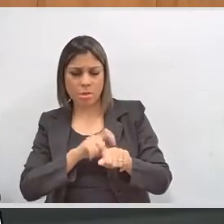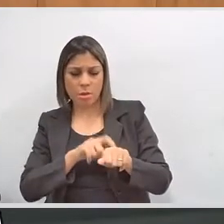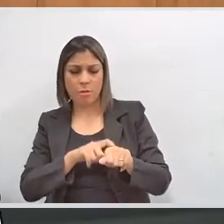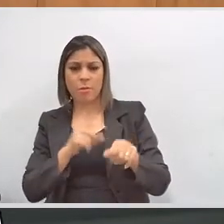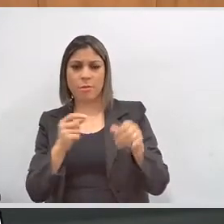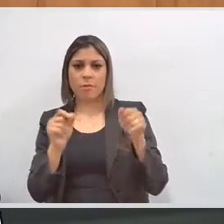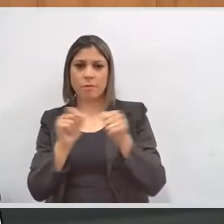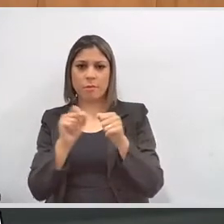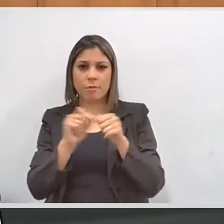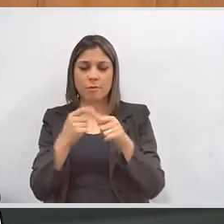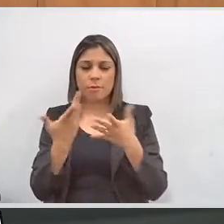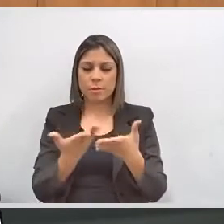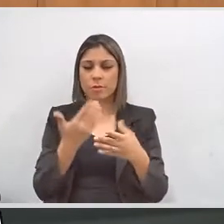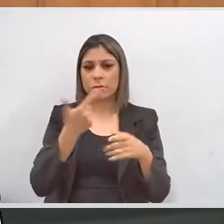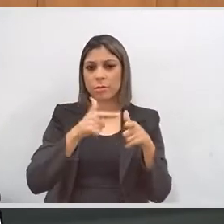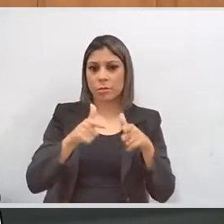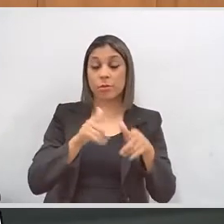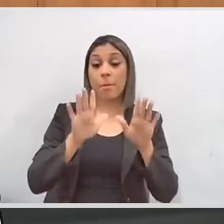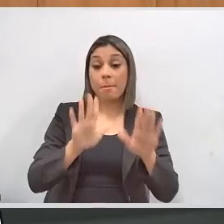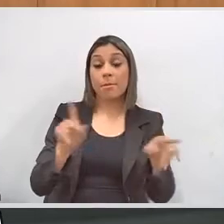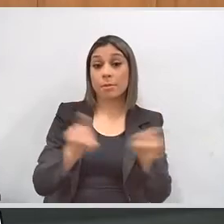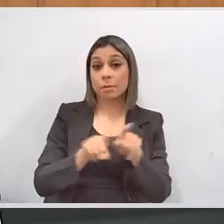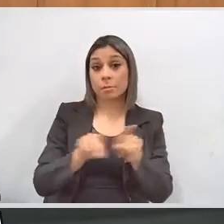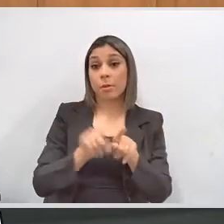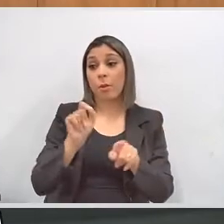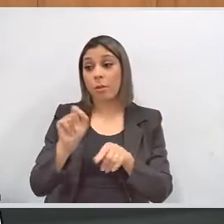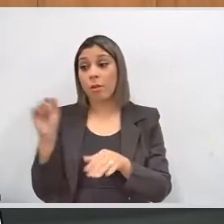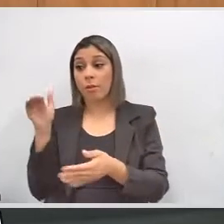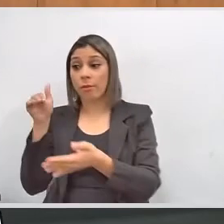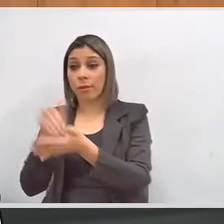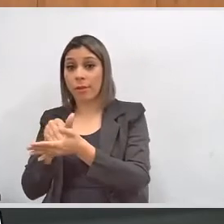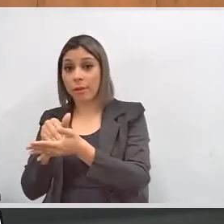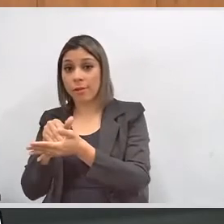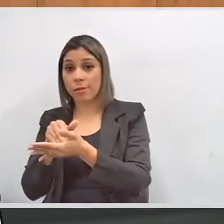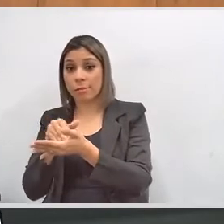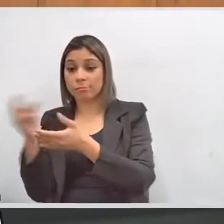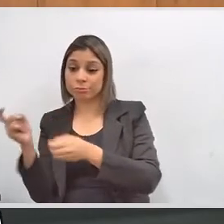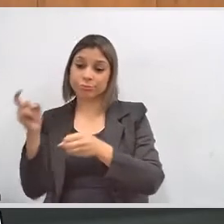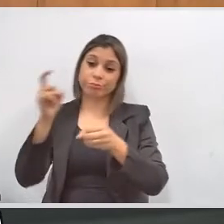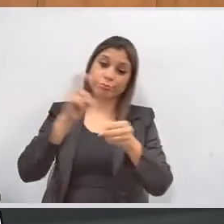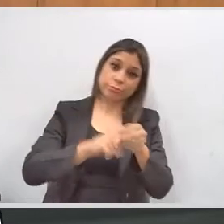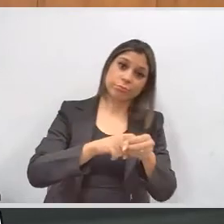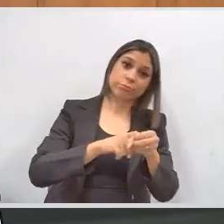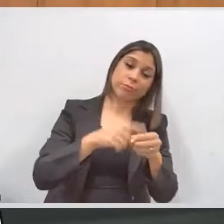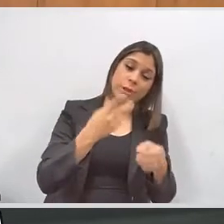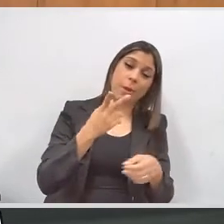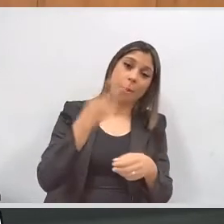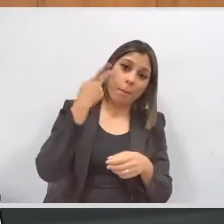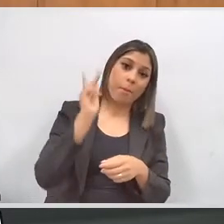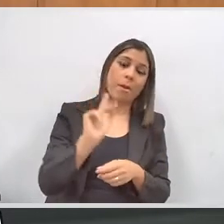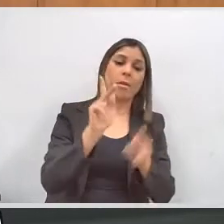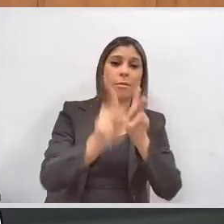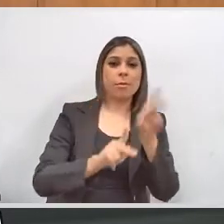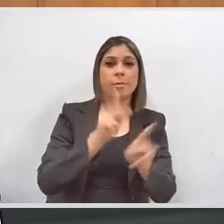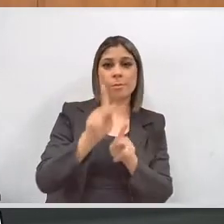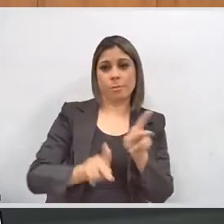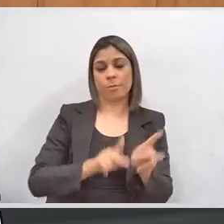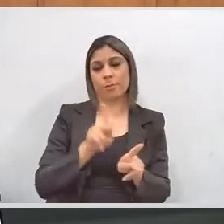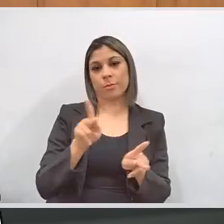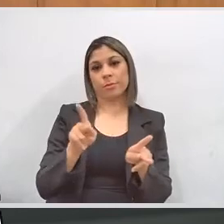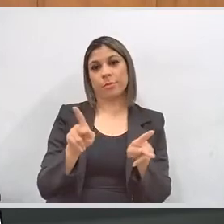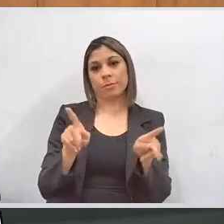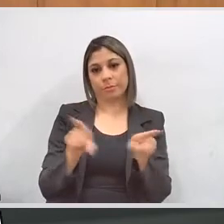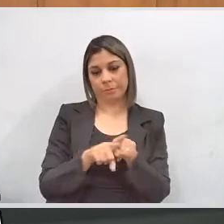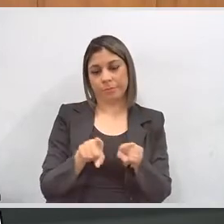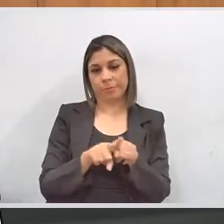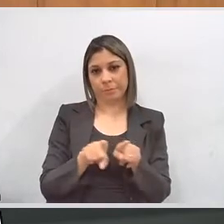realização de parte desse serviço, como ela se volta, ao fim e ao cabo, sobretudo, para a garantia do